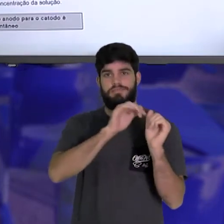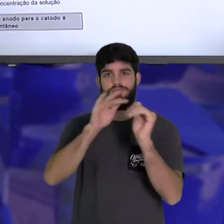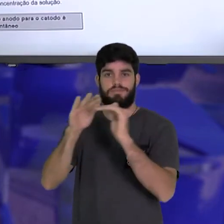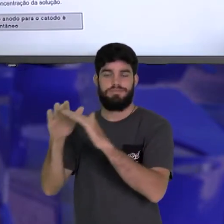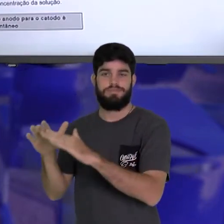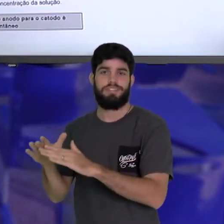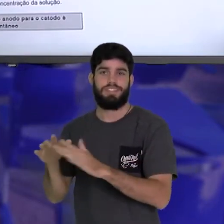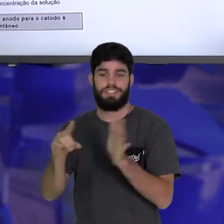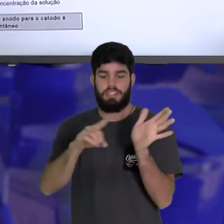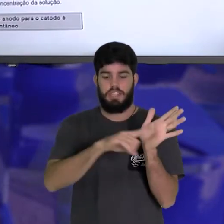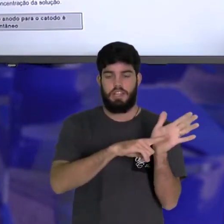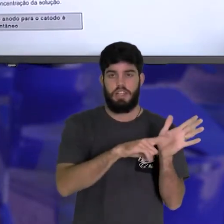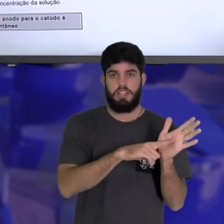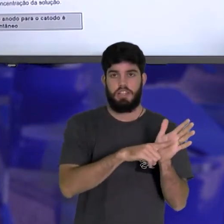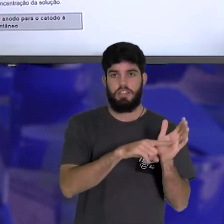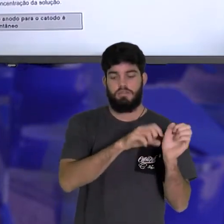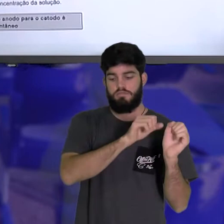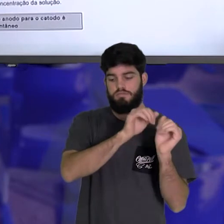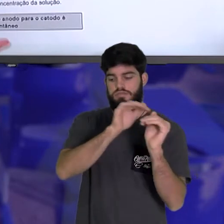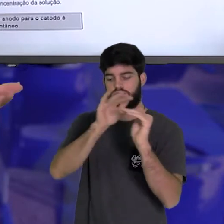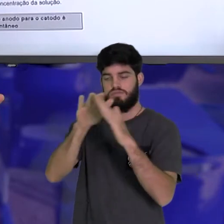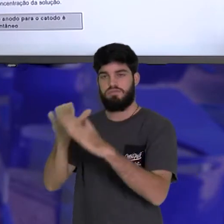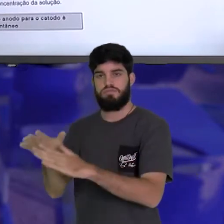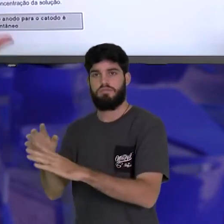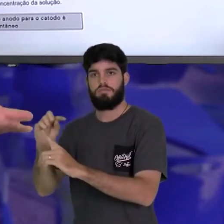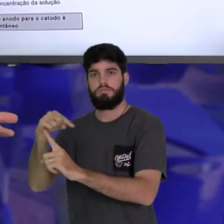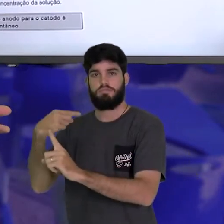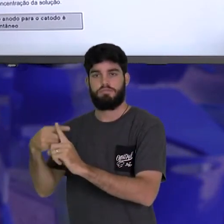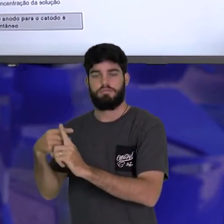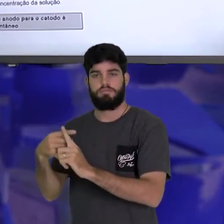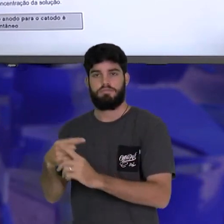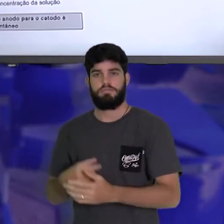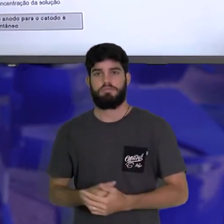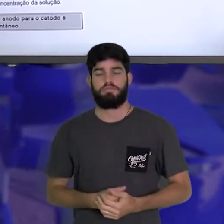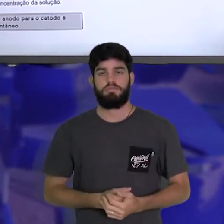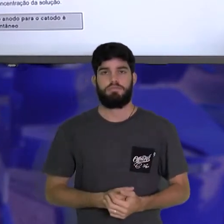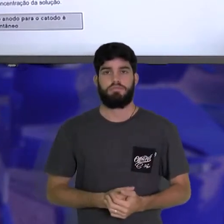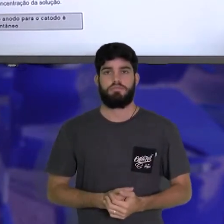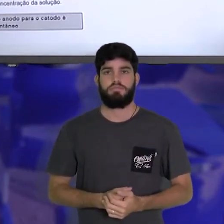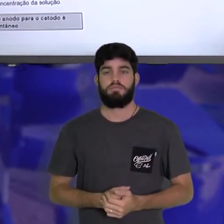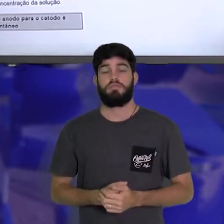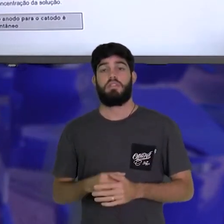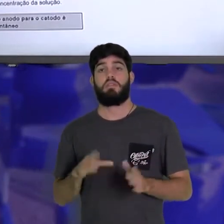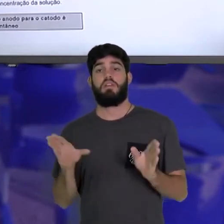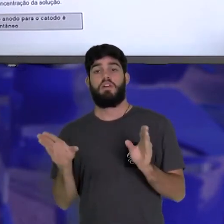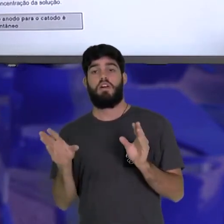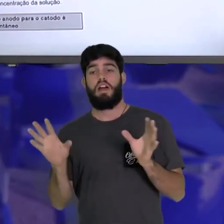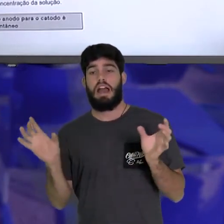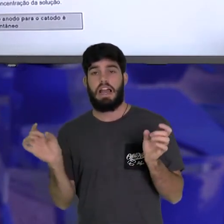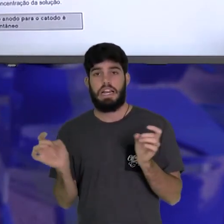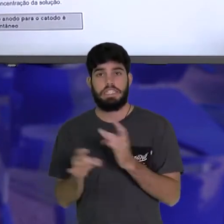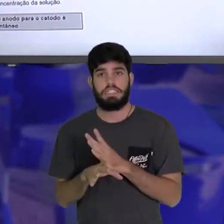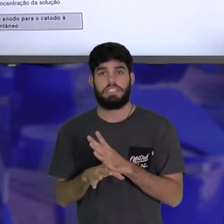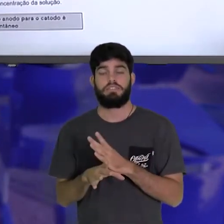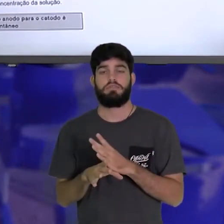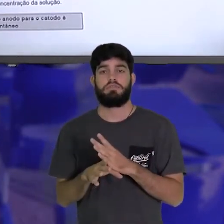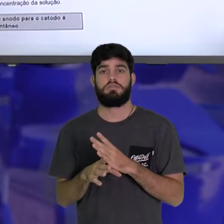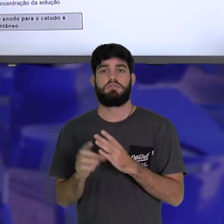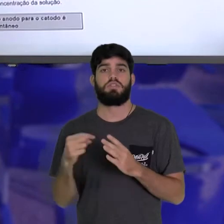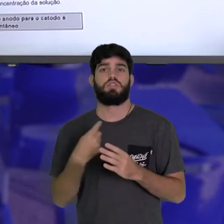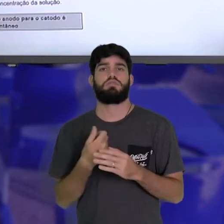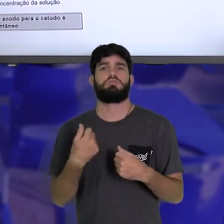negativo ânodo para o polo positivo cátodo. E, para fechar o circuito, a gente